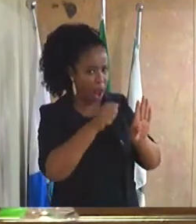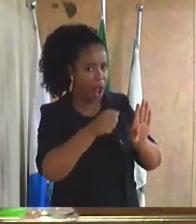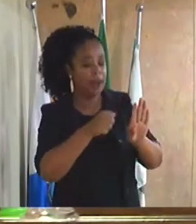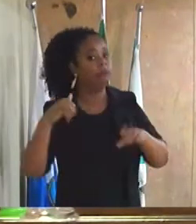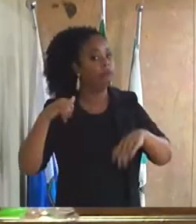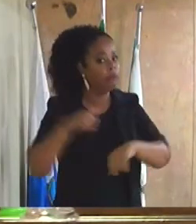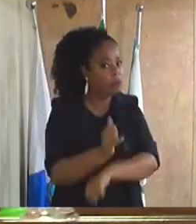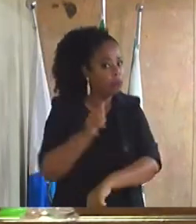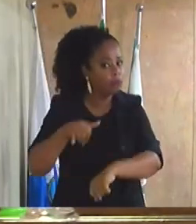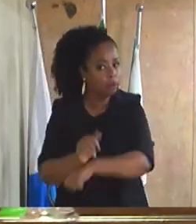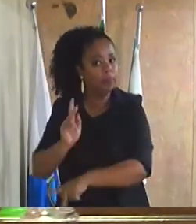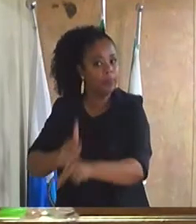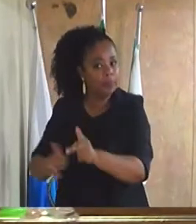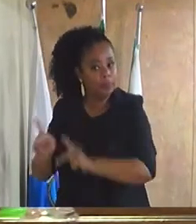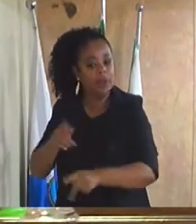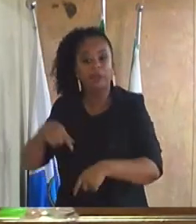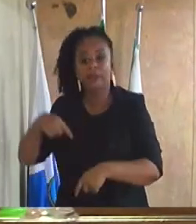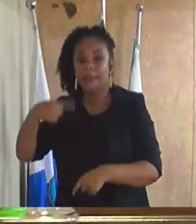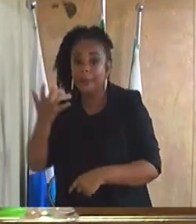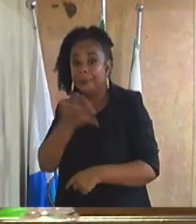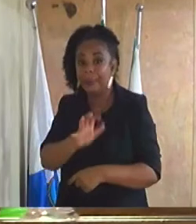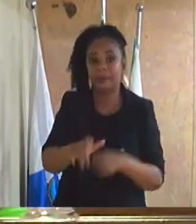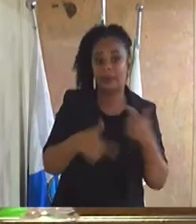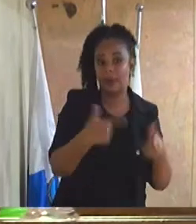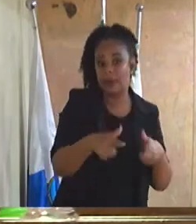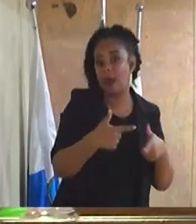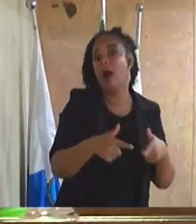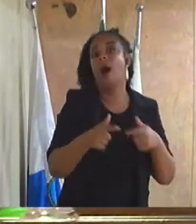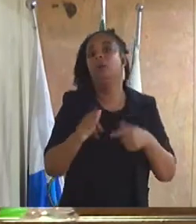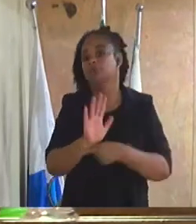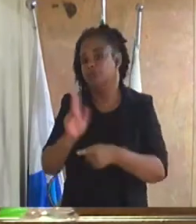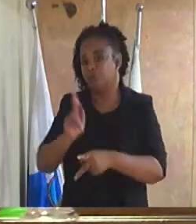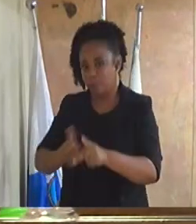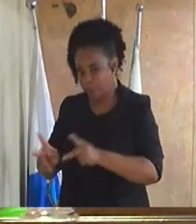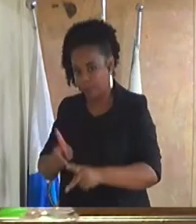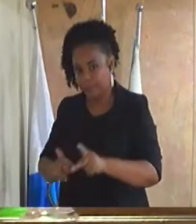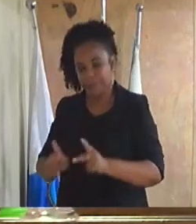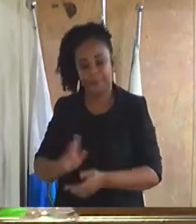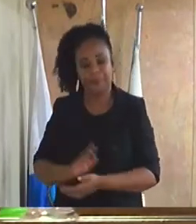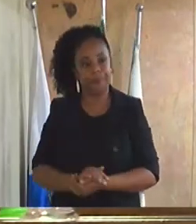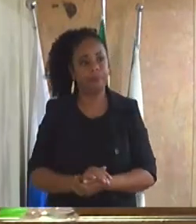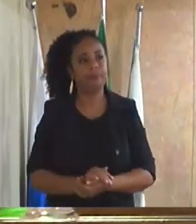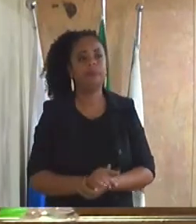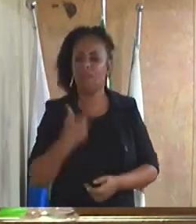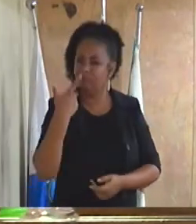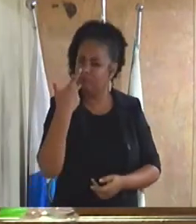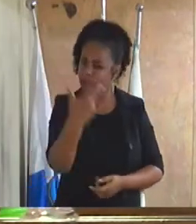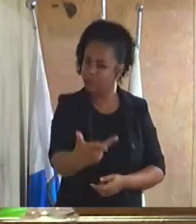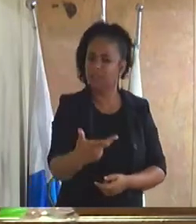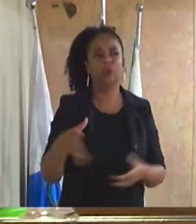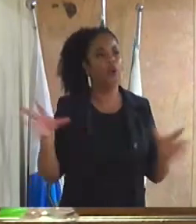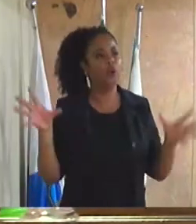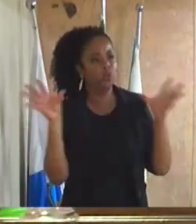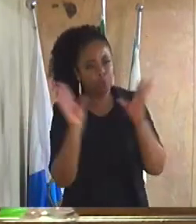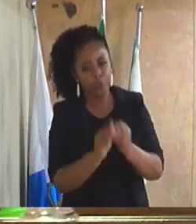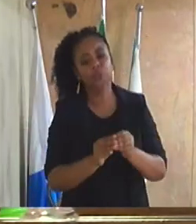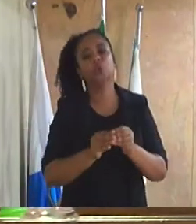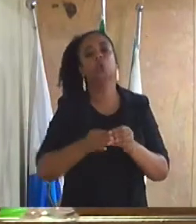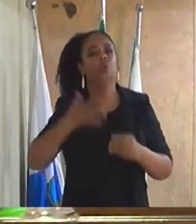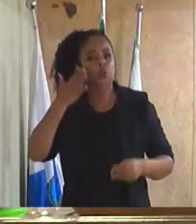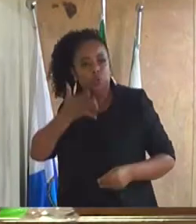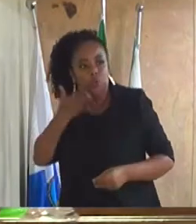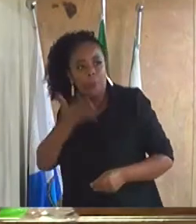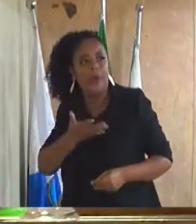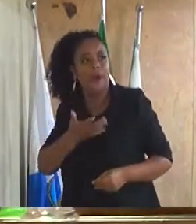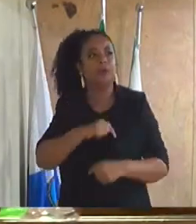e depois não vão trabalhar pelo povo então só vim só fazer esse pequeno discurso para não ser enganado